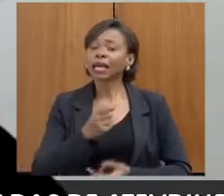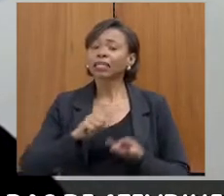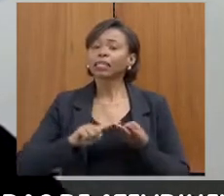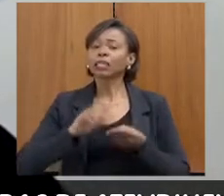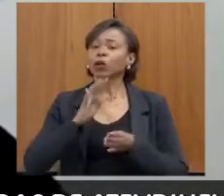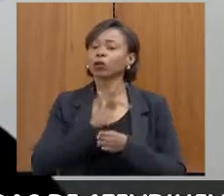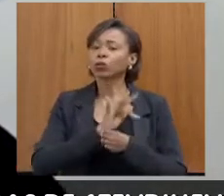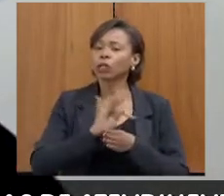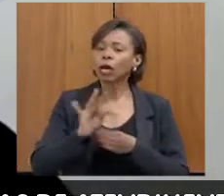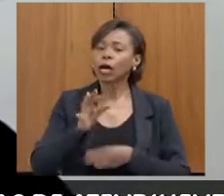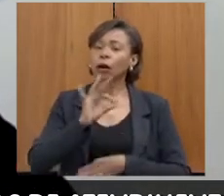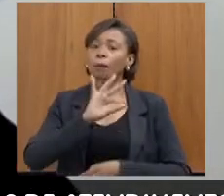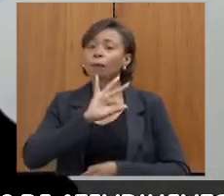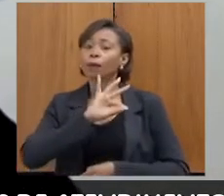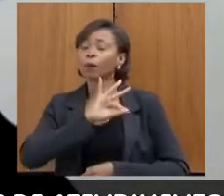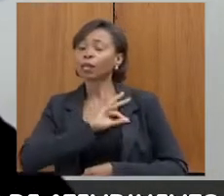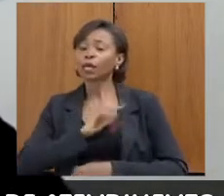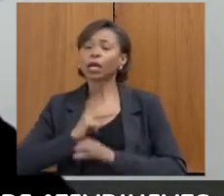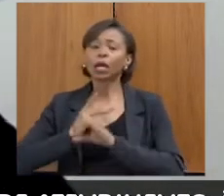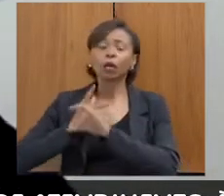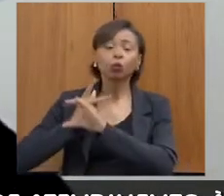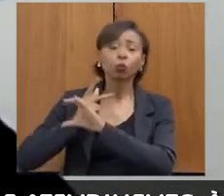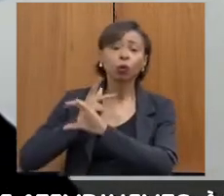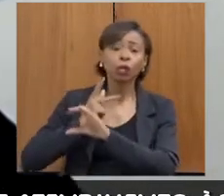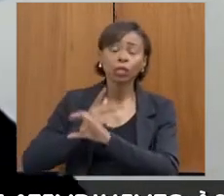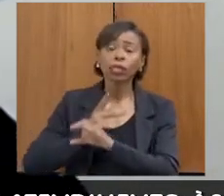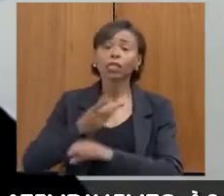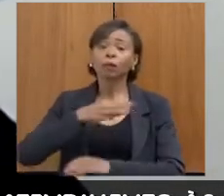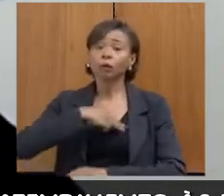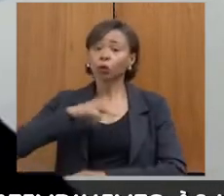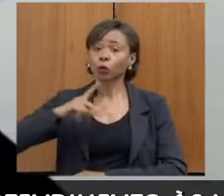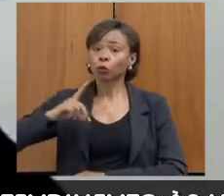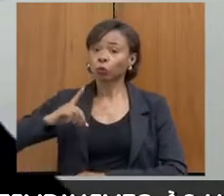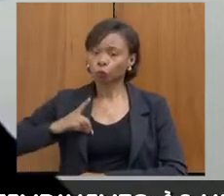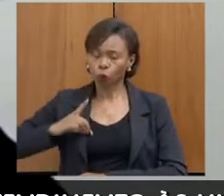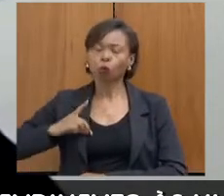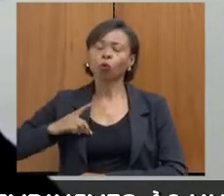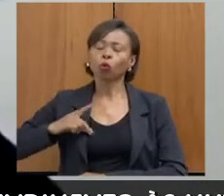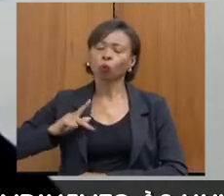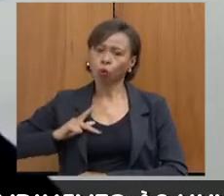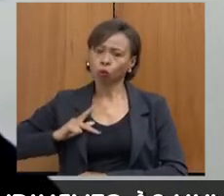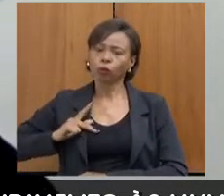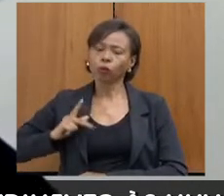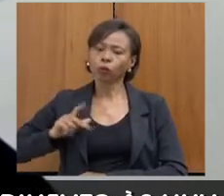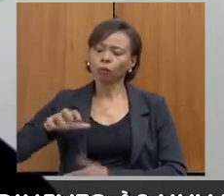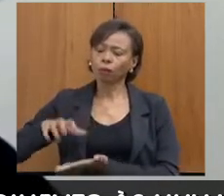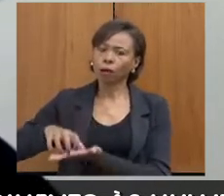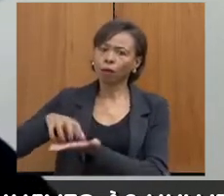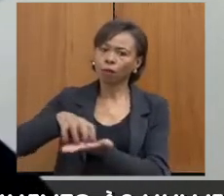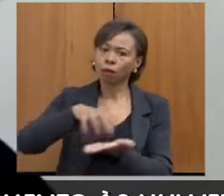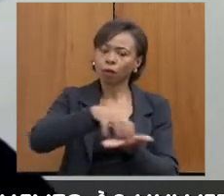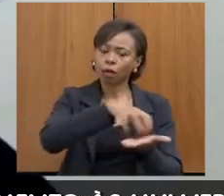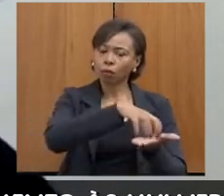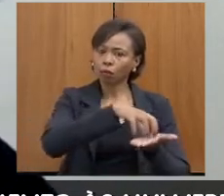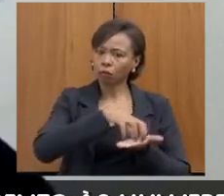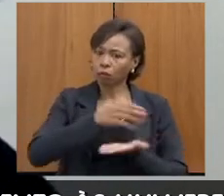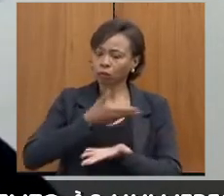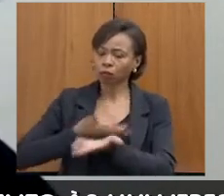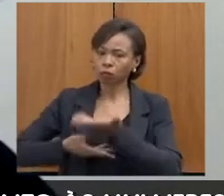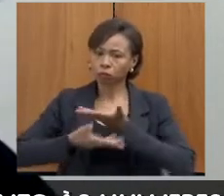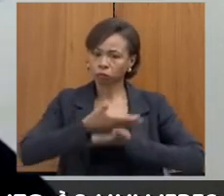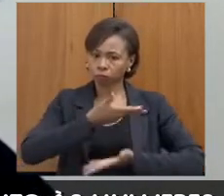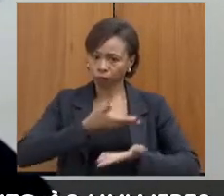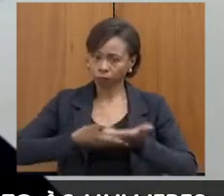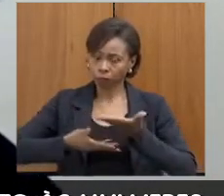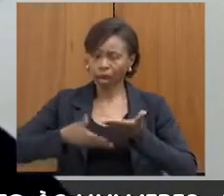Ministério Público e Judiciário. Nós temos uma rede de proteção. e em alguns casos a gente faz alguns estudos específicos